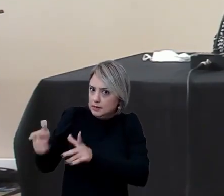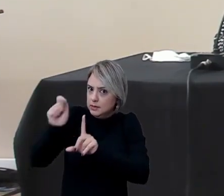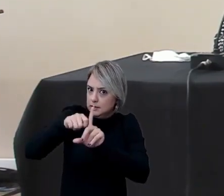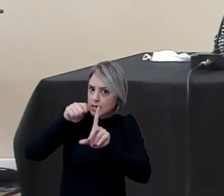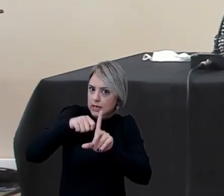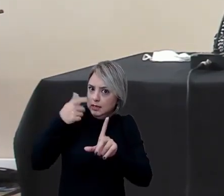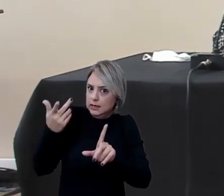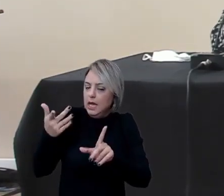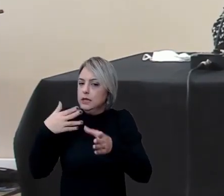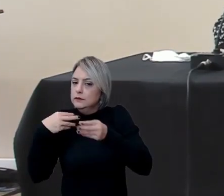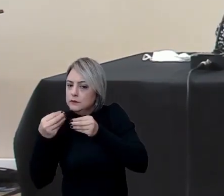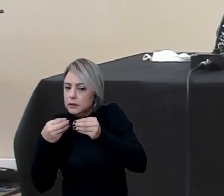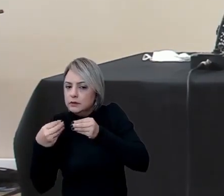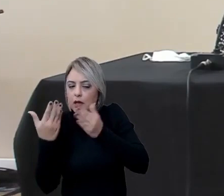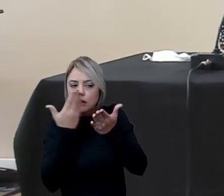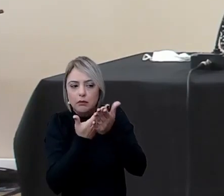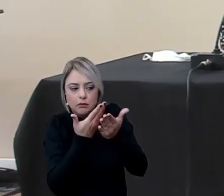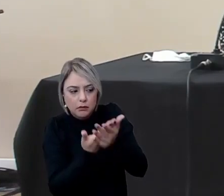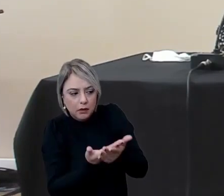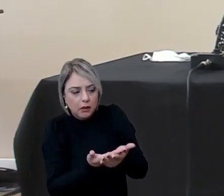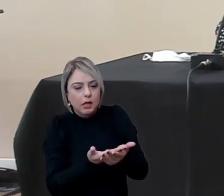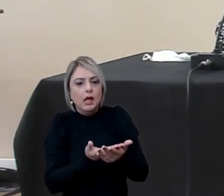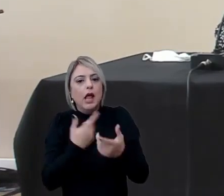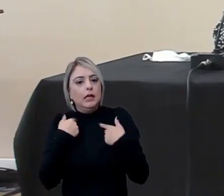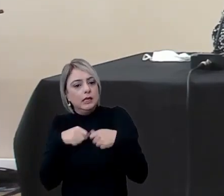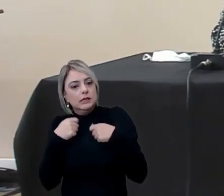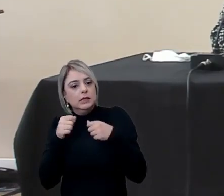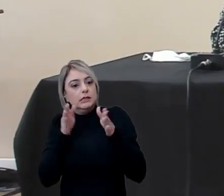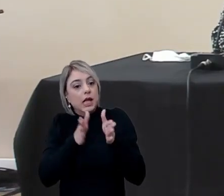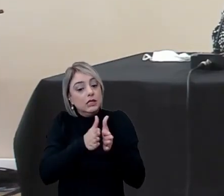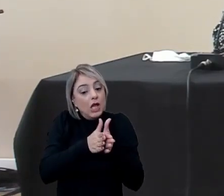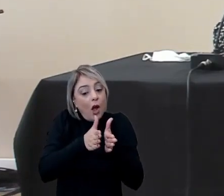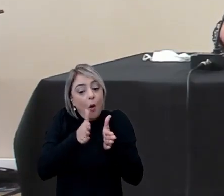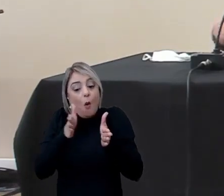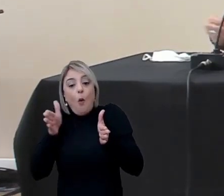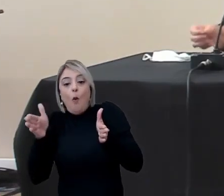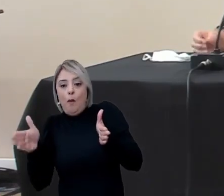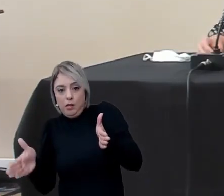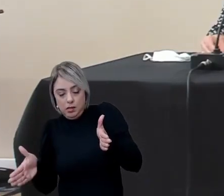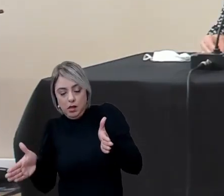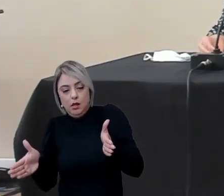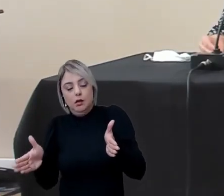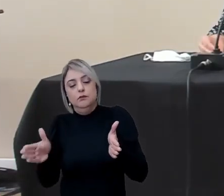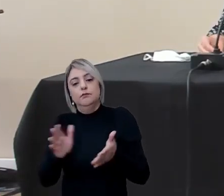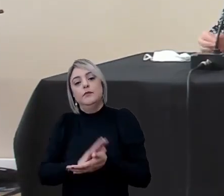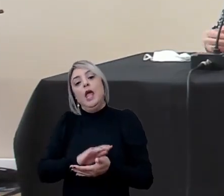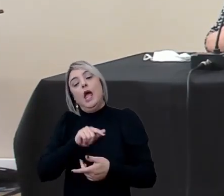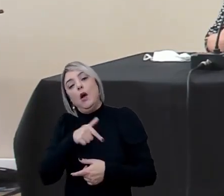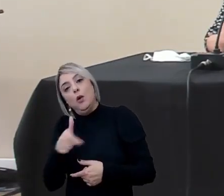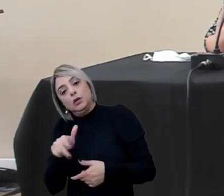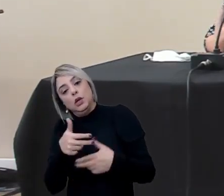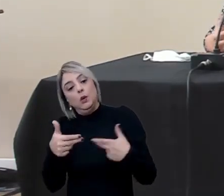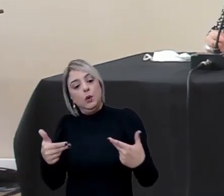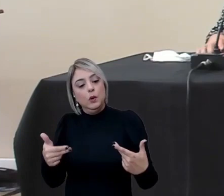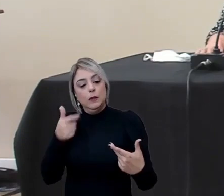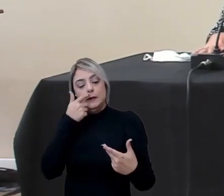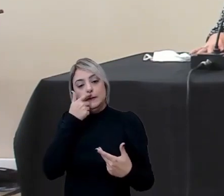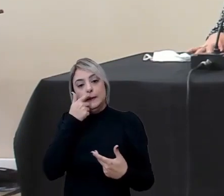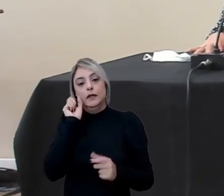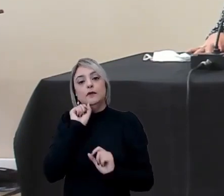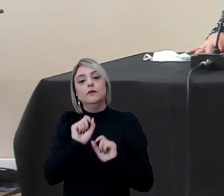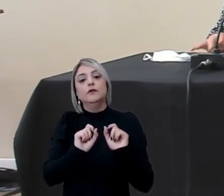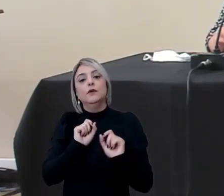calendário ele ainda está sendo estudado a necessidade de prorrogar agora uma coisa que foi